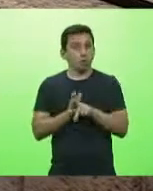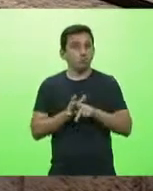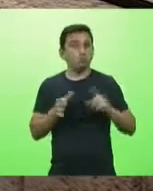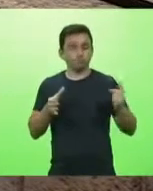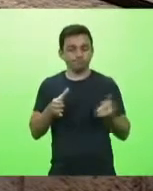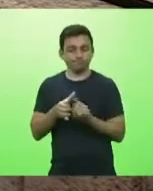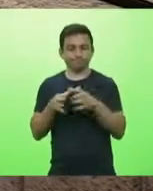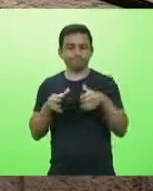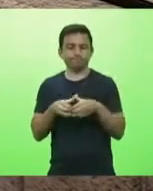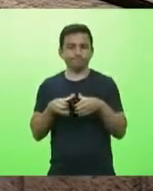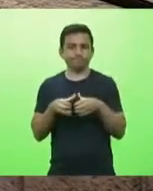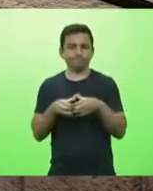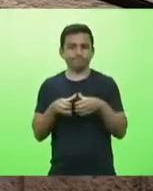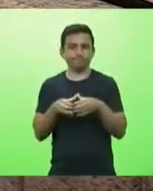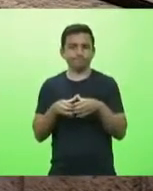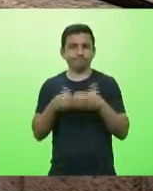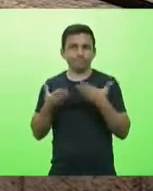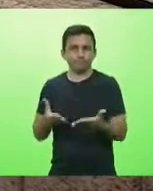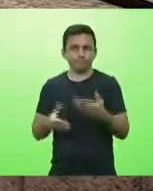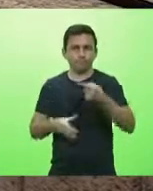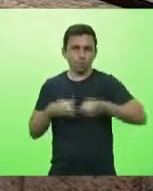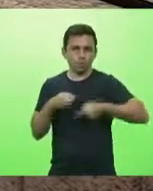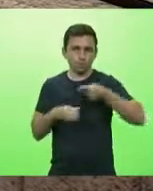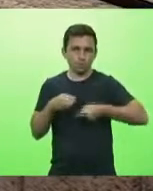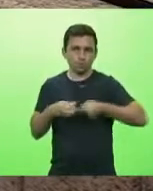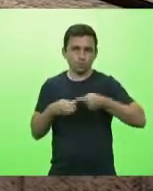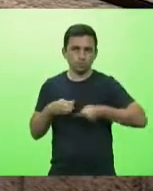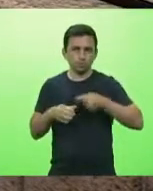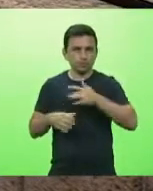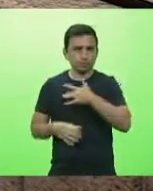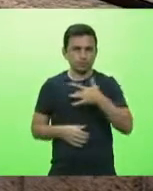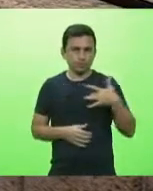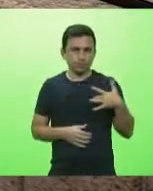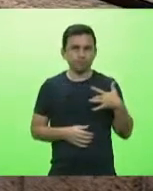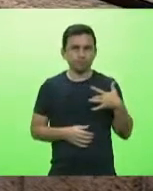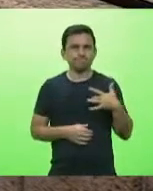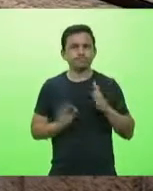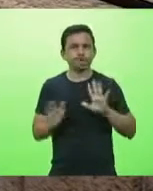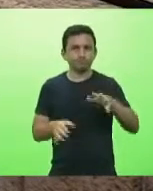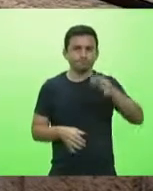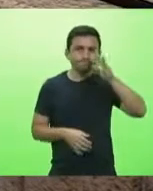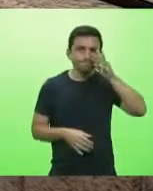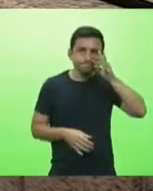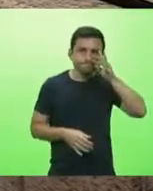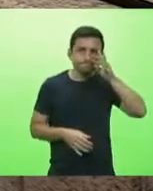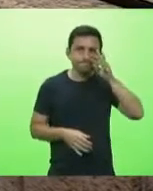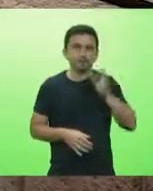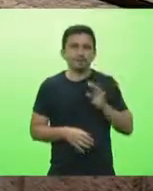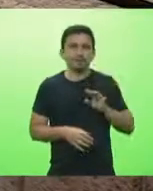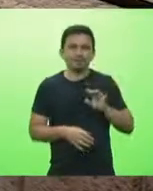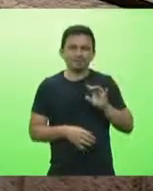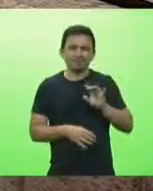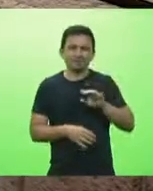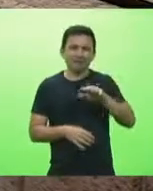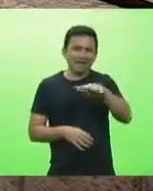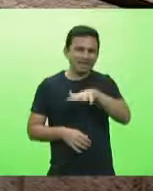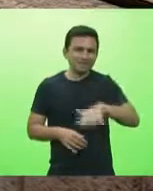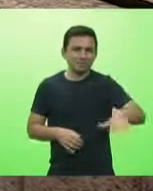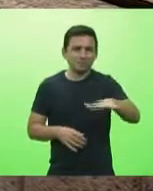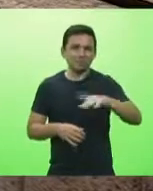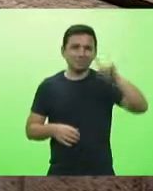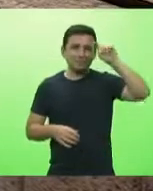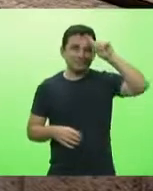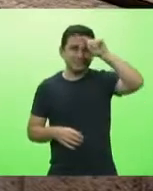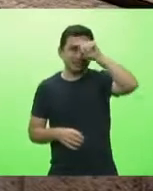nossa comissão de saúde temos acompanhado mais de perto aí toda essa situação a dificuldade